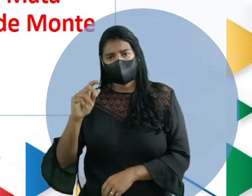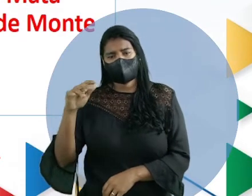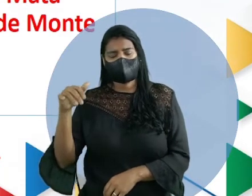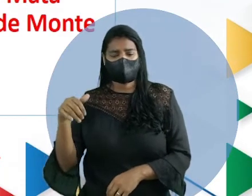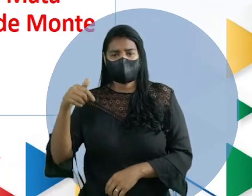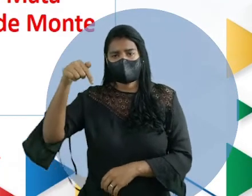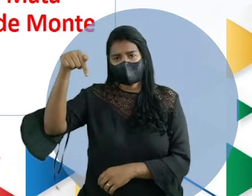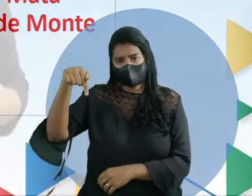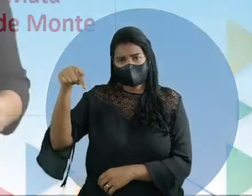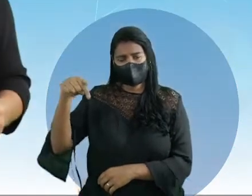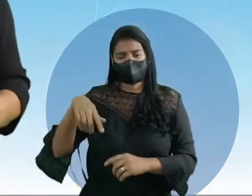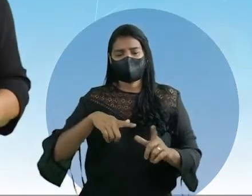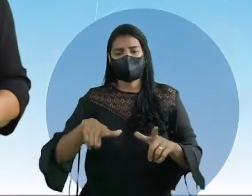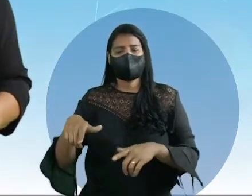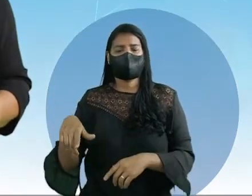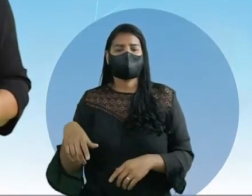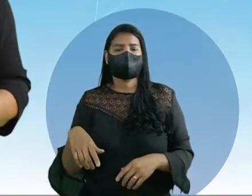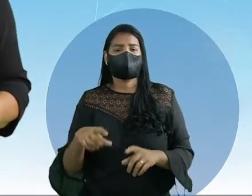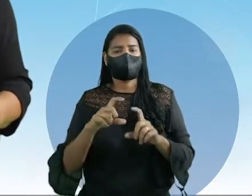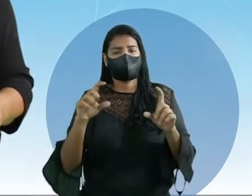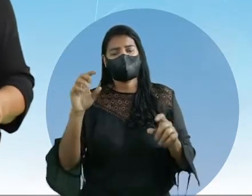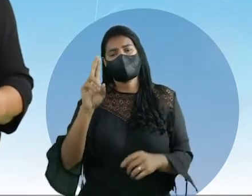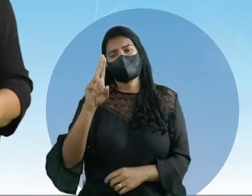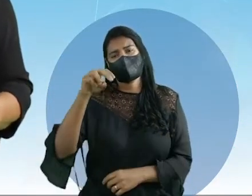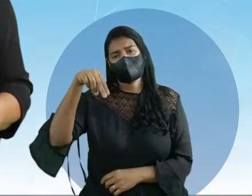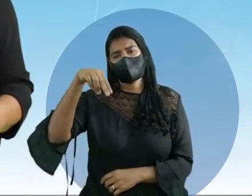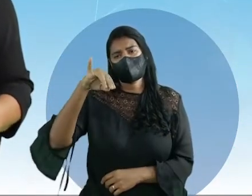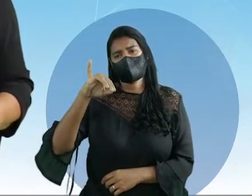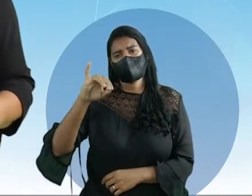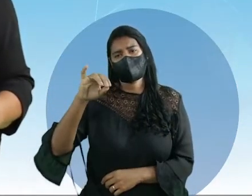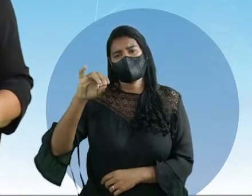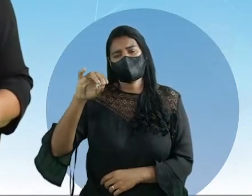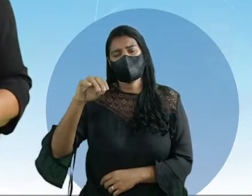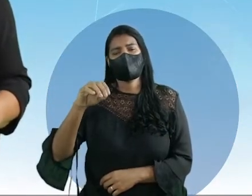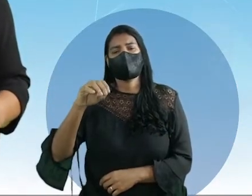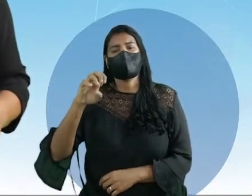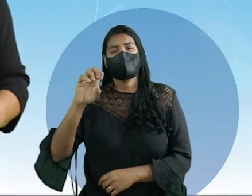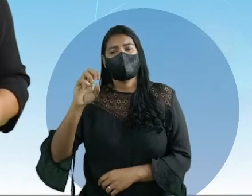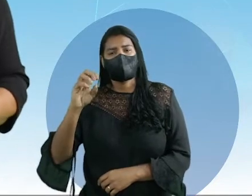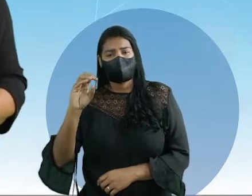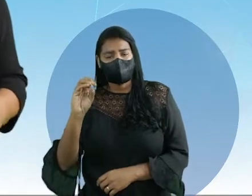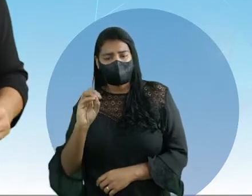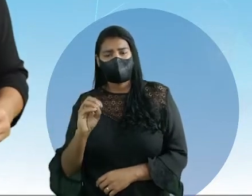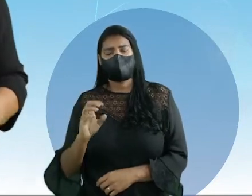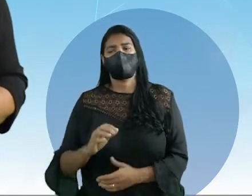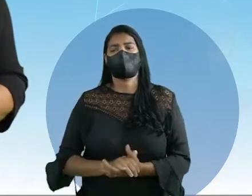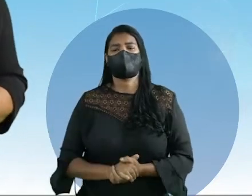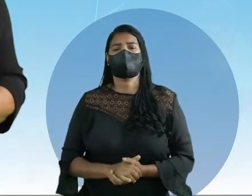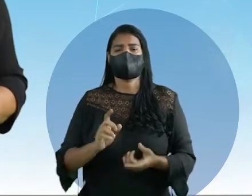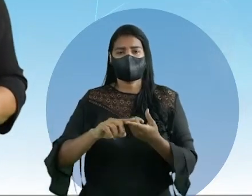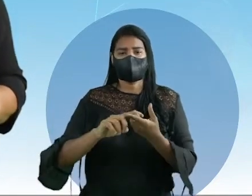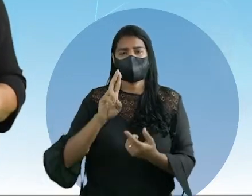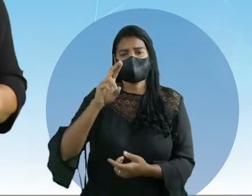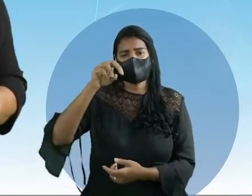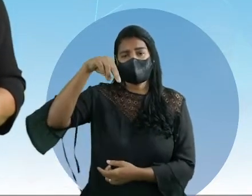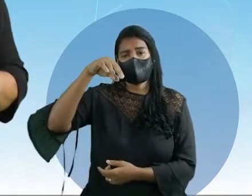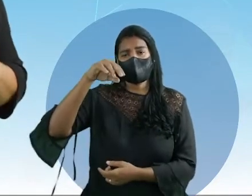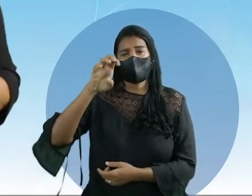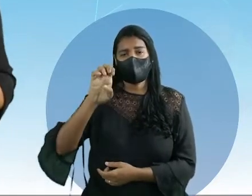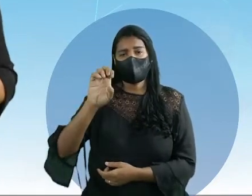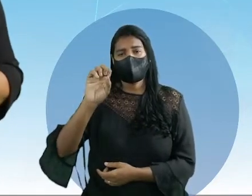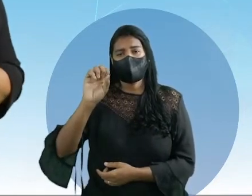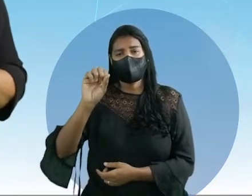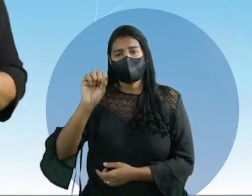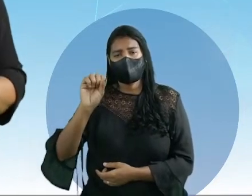áreas, têm um título da Unesco, tá? Com patrimônio mundial, natural, viu? Então, vamos conhecer primeiro